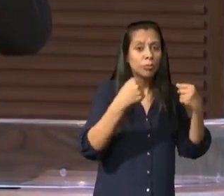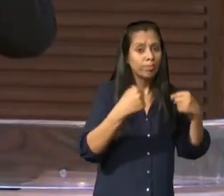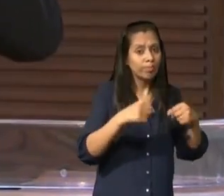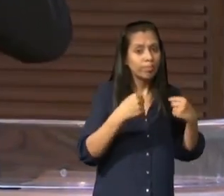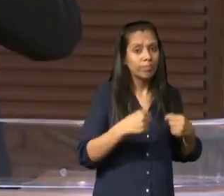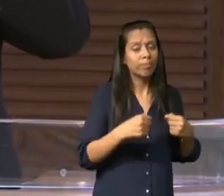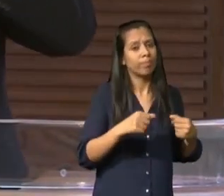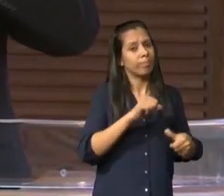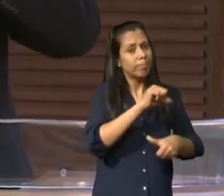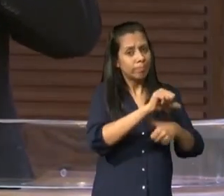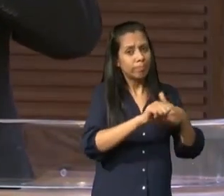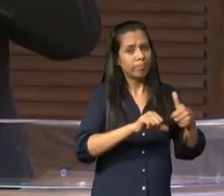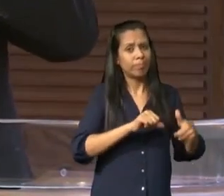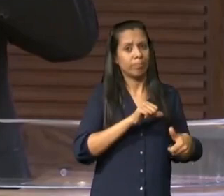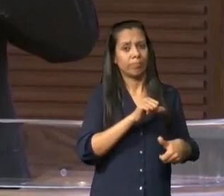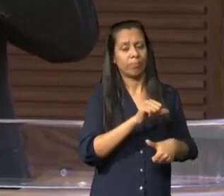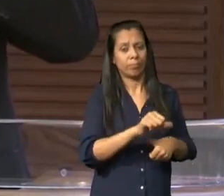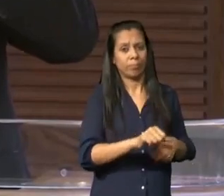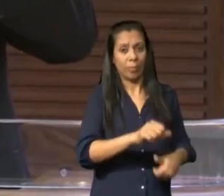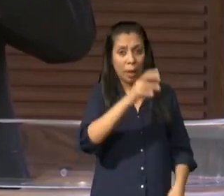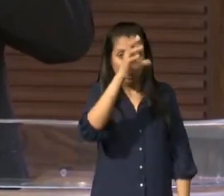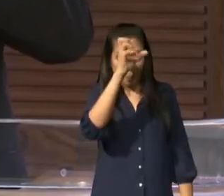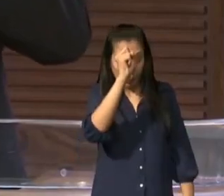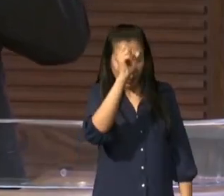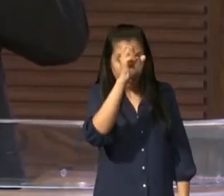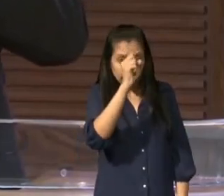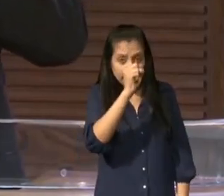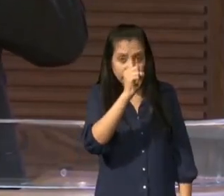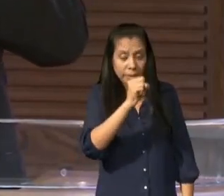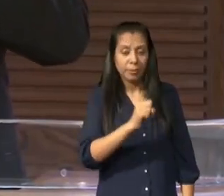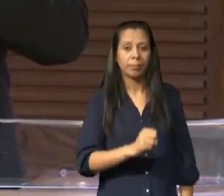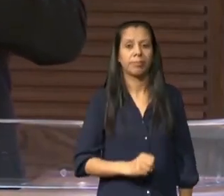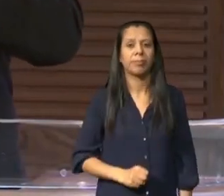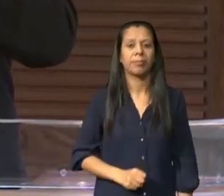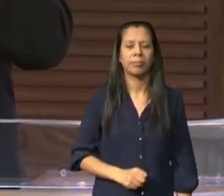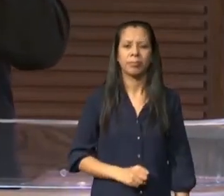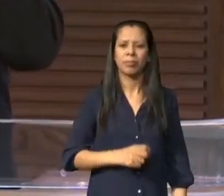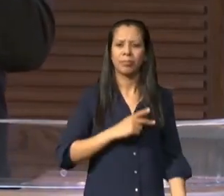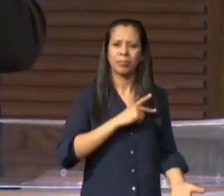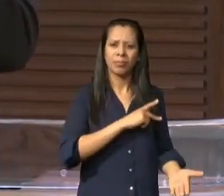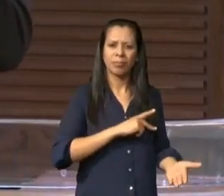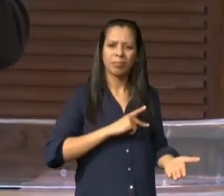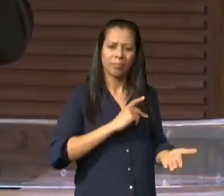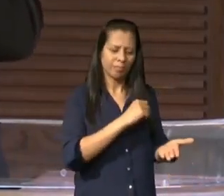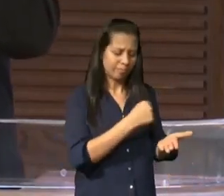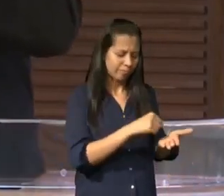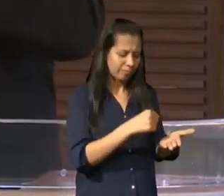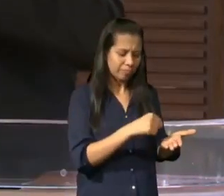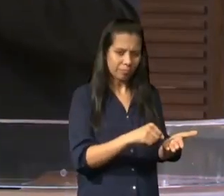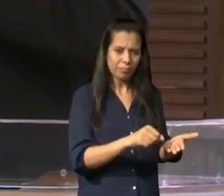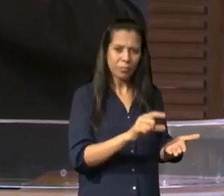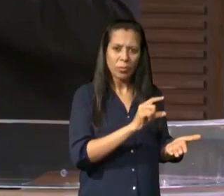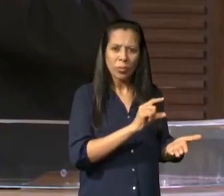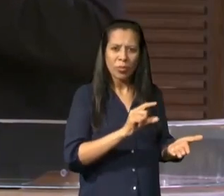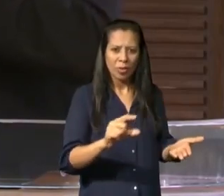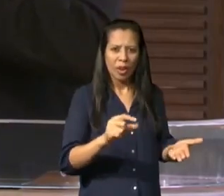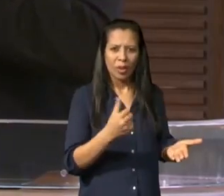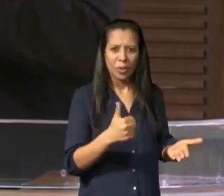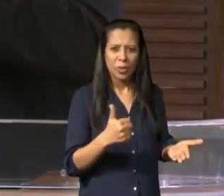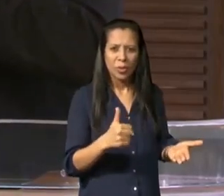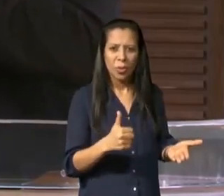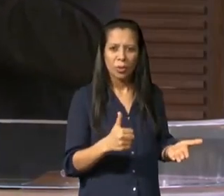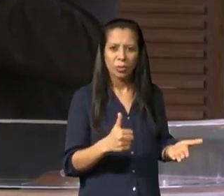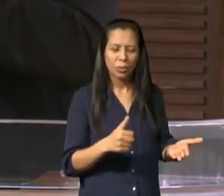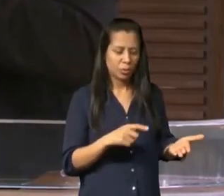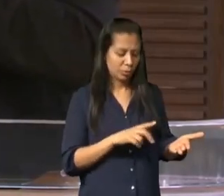e olha só a palavra final ou as palavras finais a frase final deste versículo 11 parece que Paulo está dizendo assim